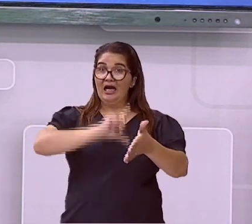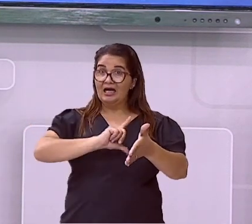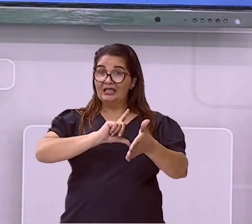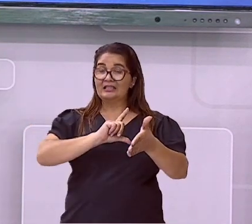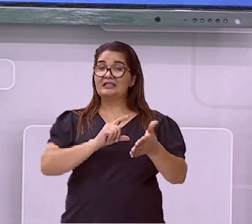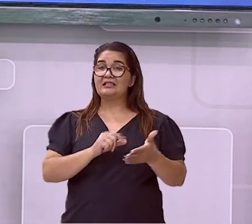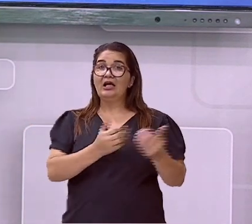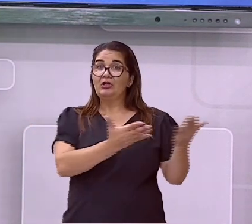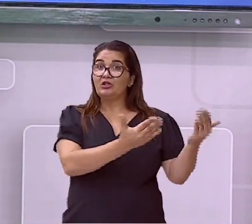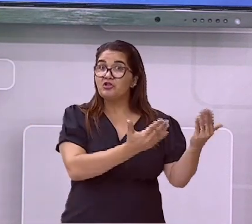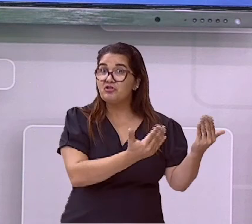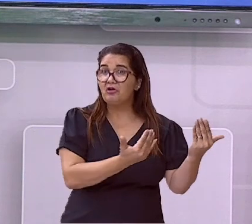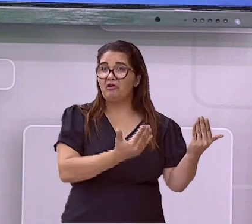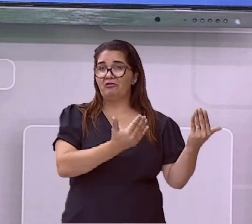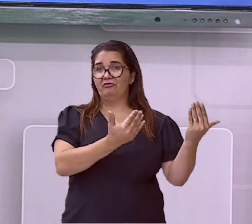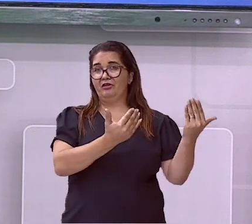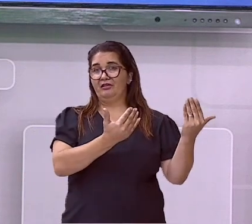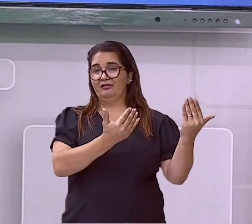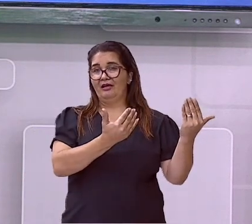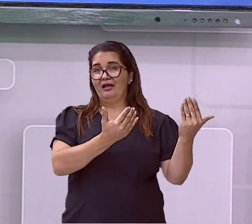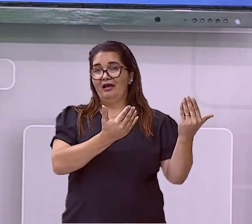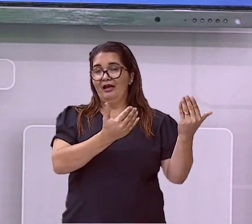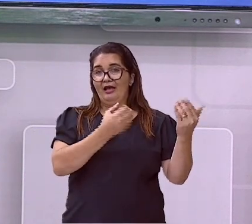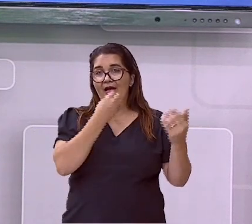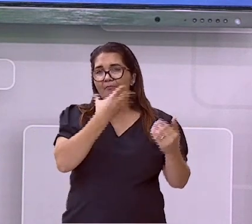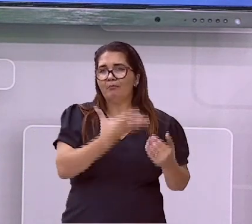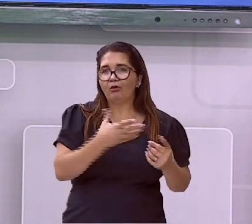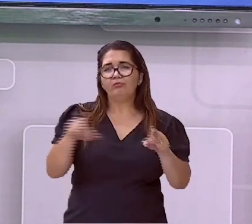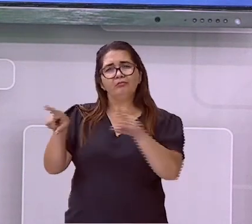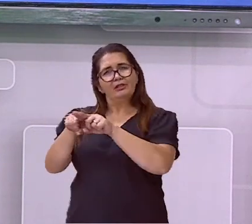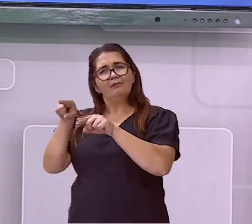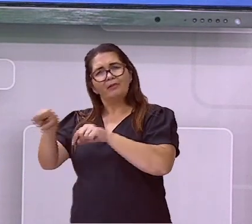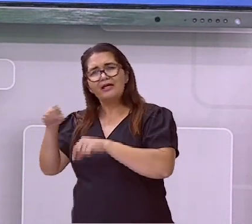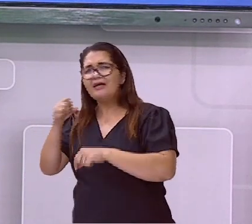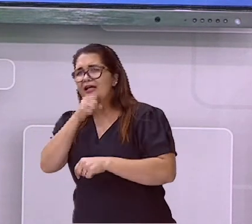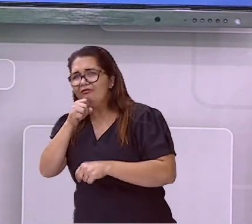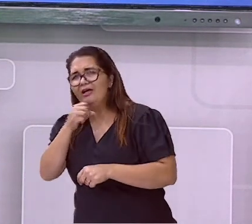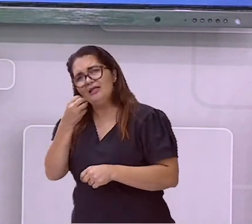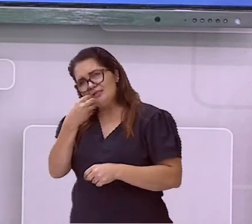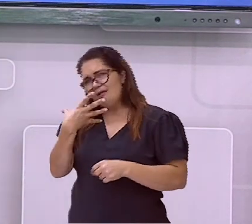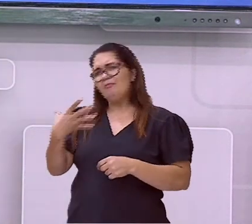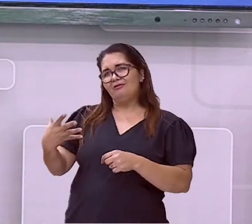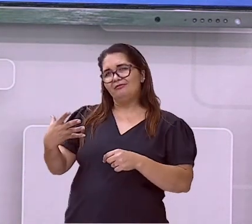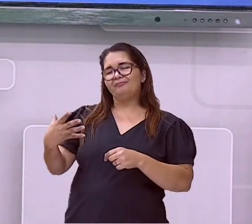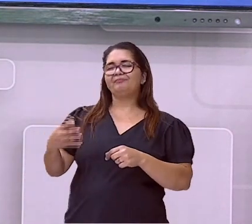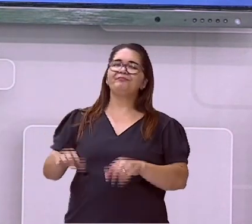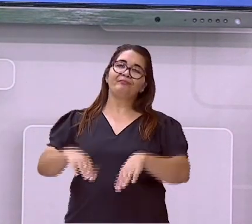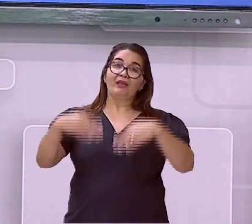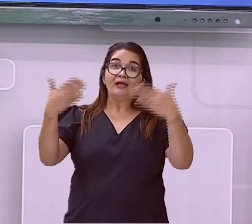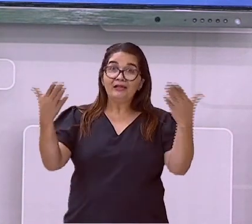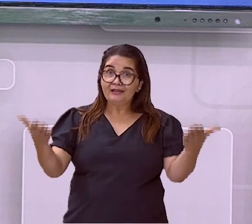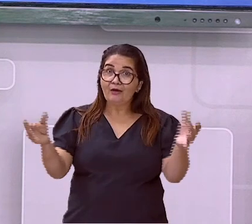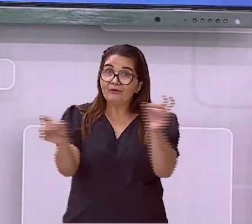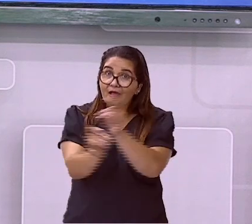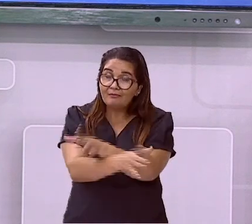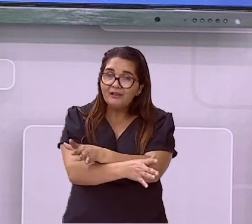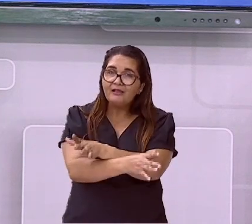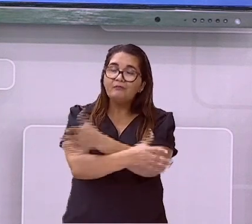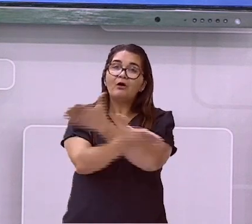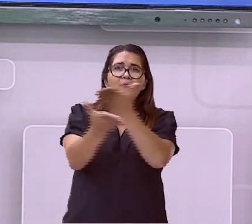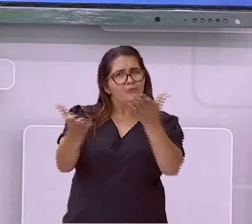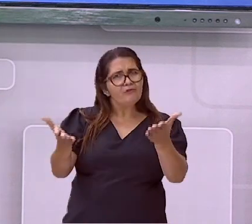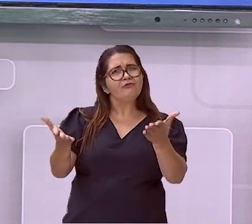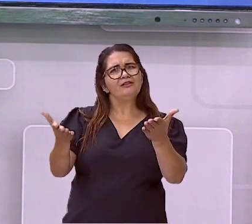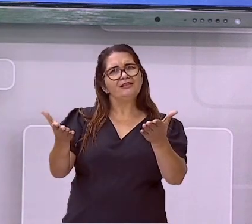aí? Entenderam como é que tudo isso funciona? Para melhorar o nosso conhecimento, vocês podem ir na nossa bibliografia,